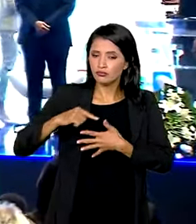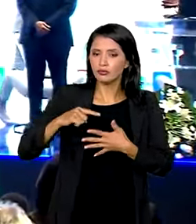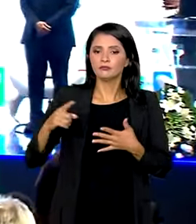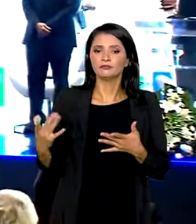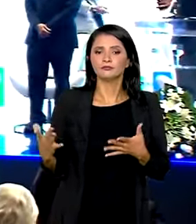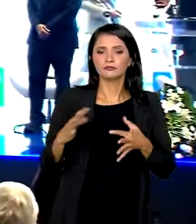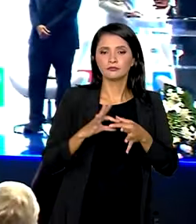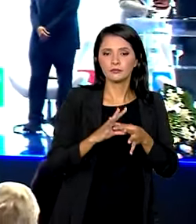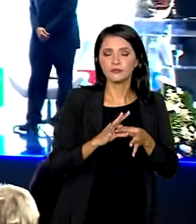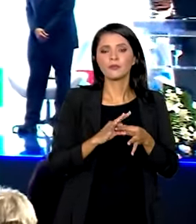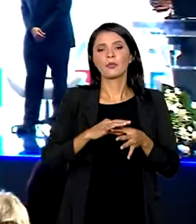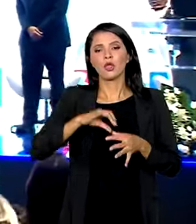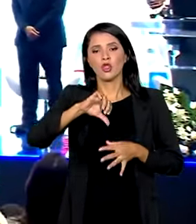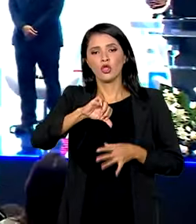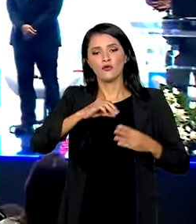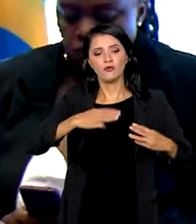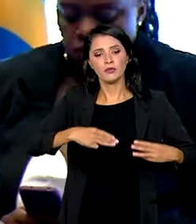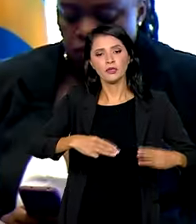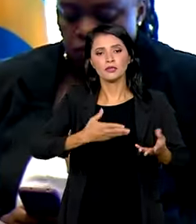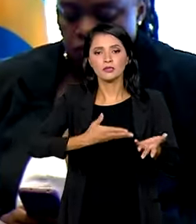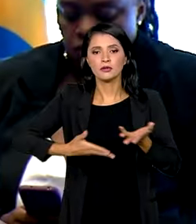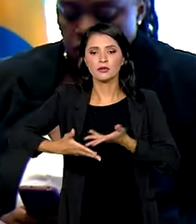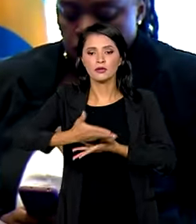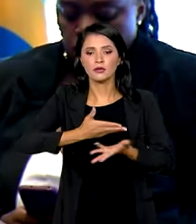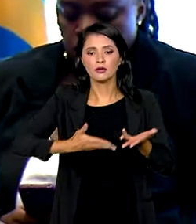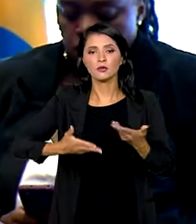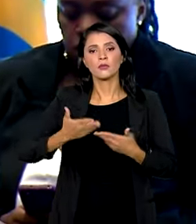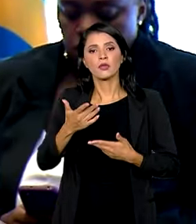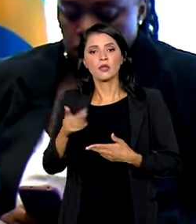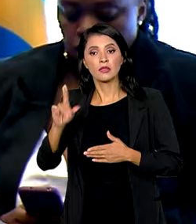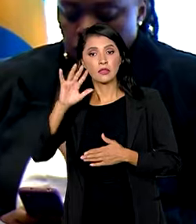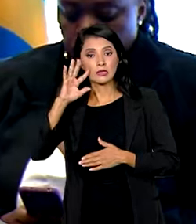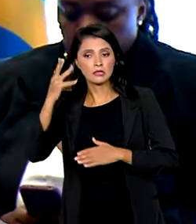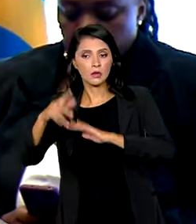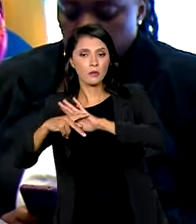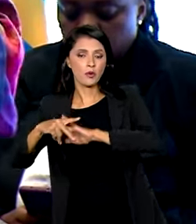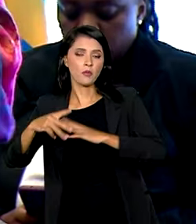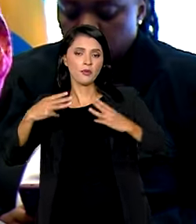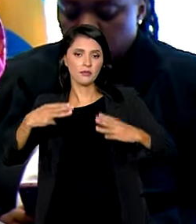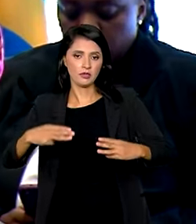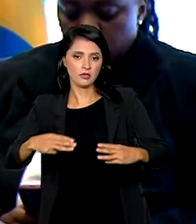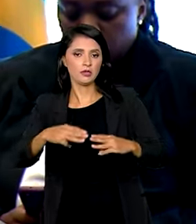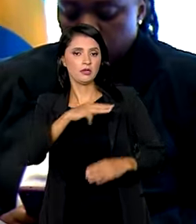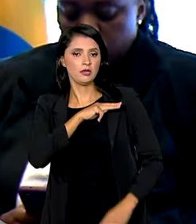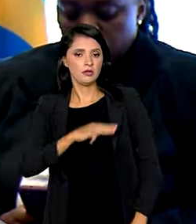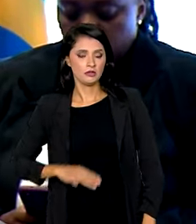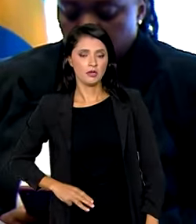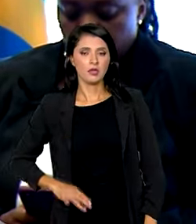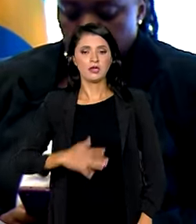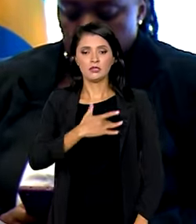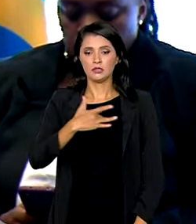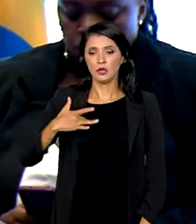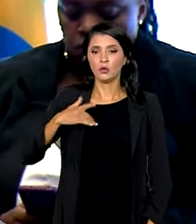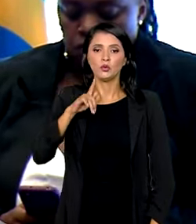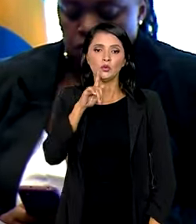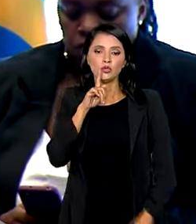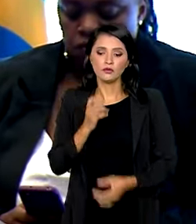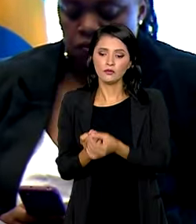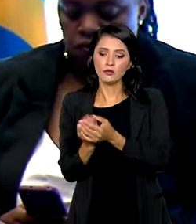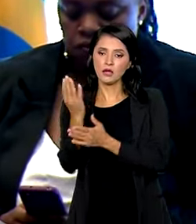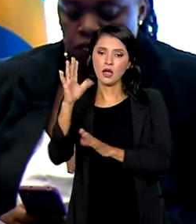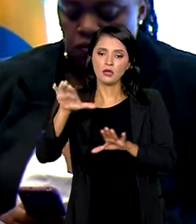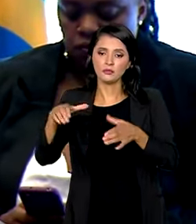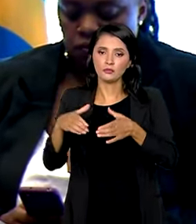integradas entre nove ministérios. Outra decisão da ministra da Saúde, Nízia, foi exatamente criar esse comitê